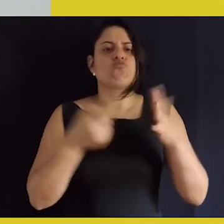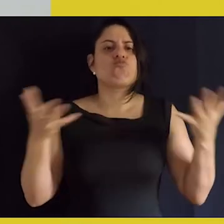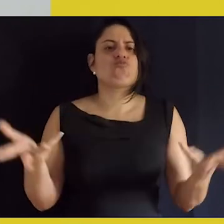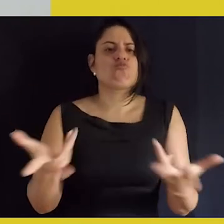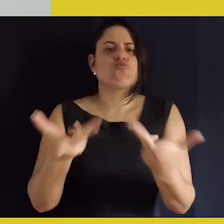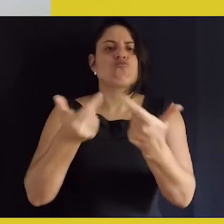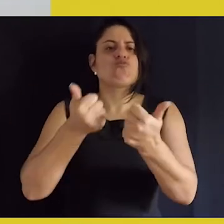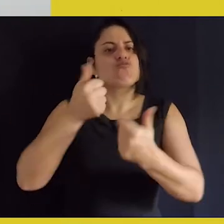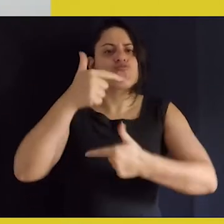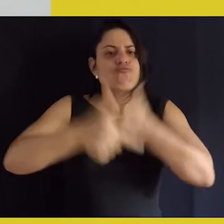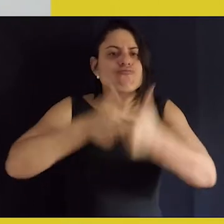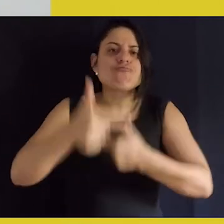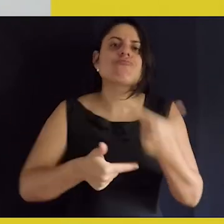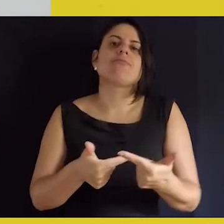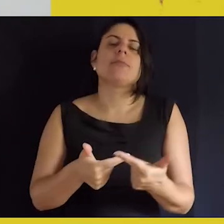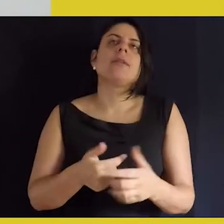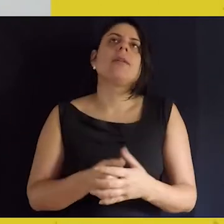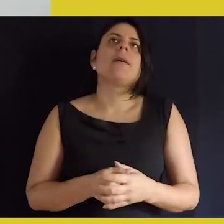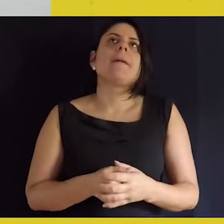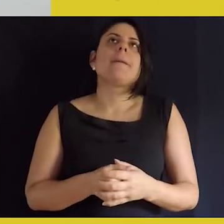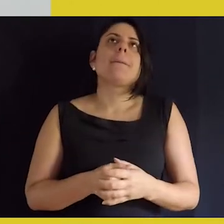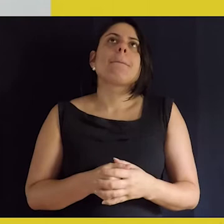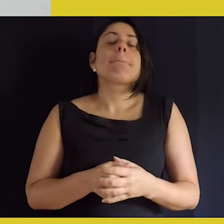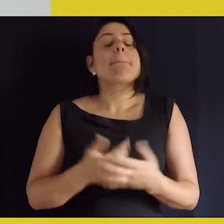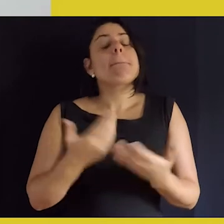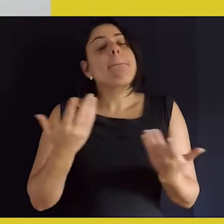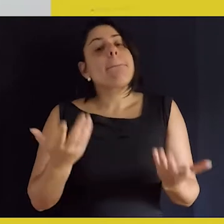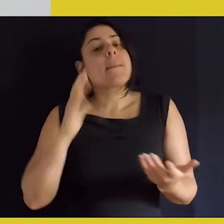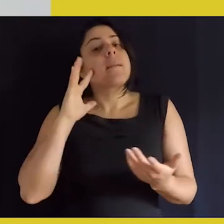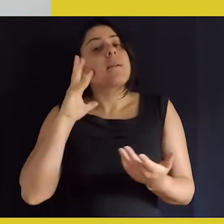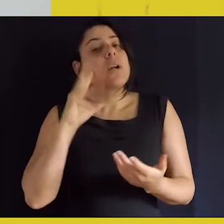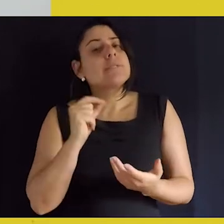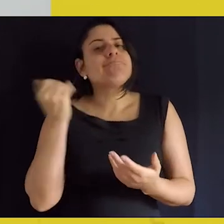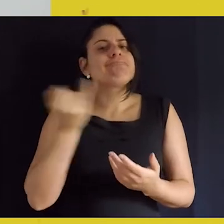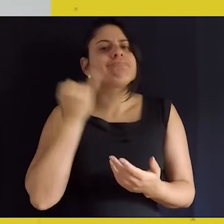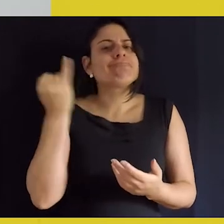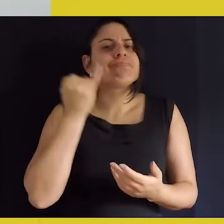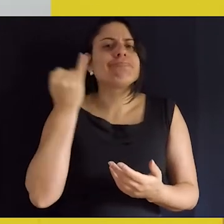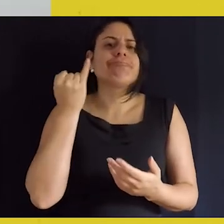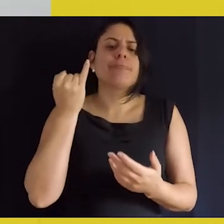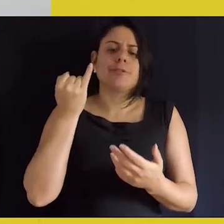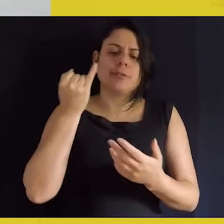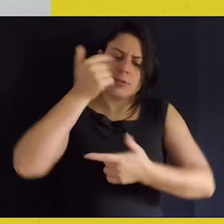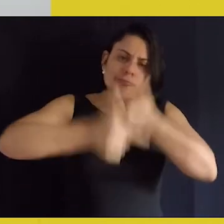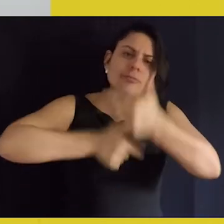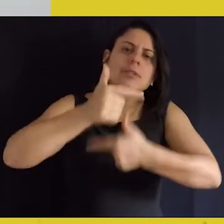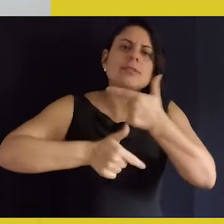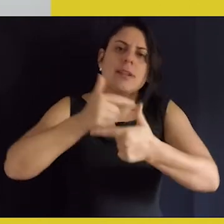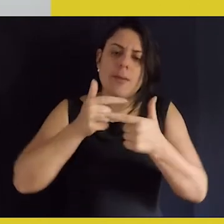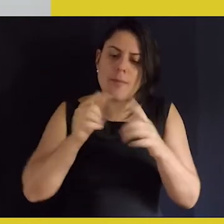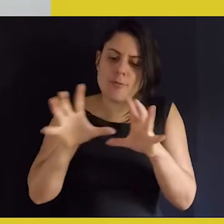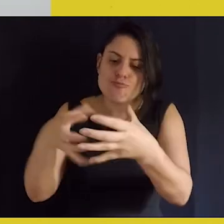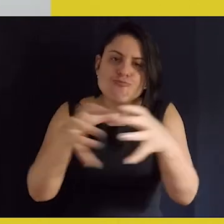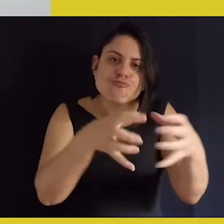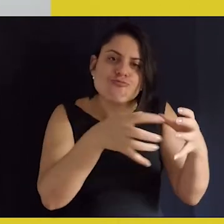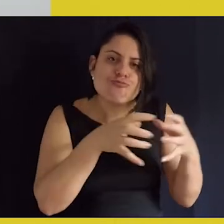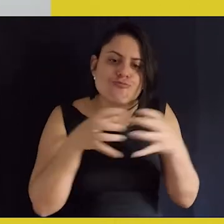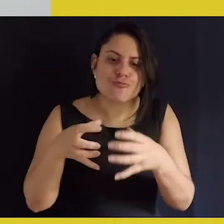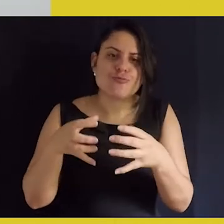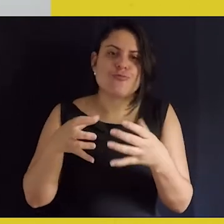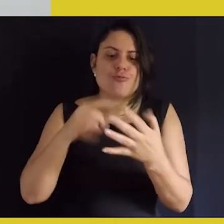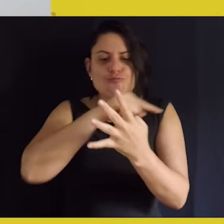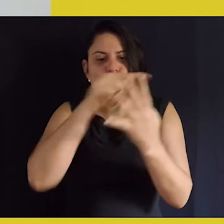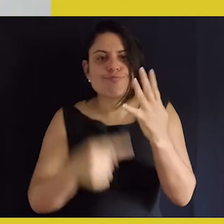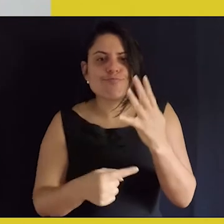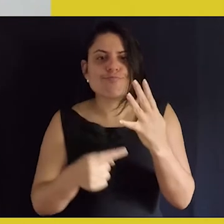ter uma eficiência maior nesse trabalho. E acho que é importante essa